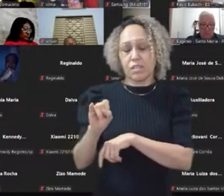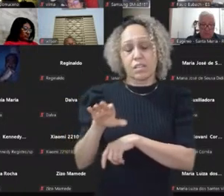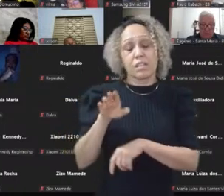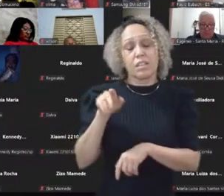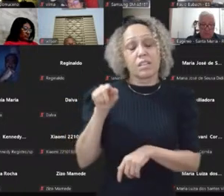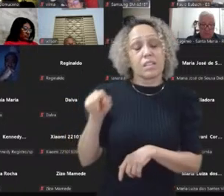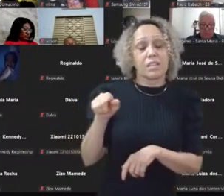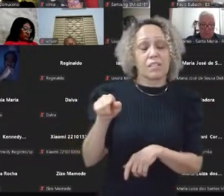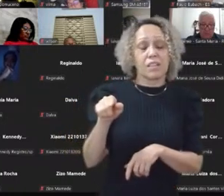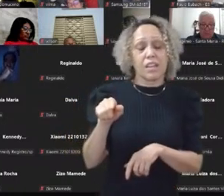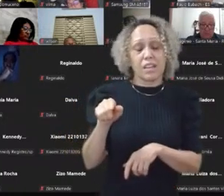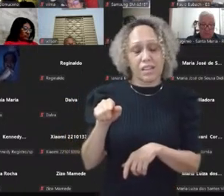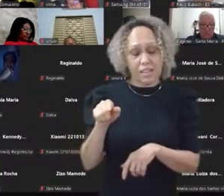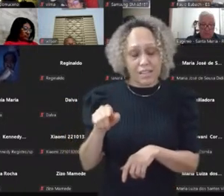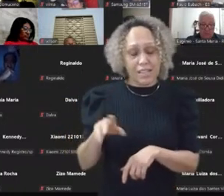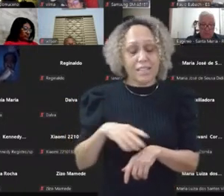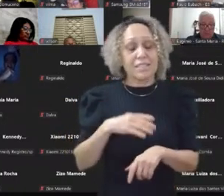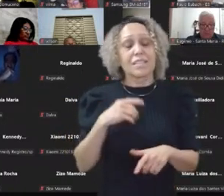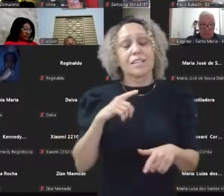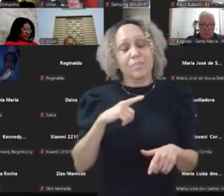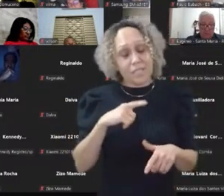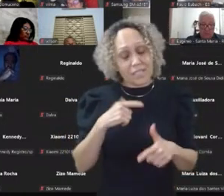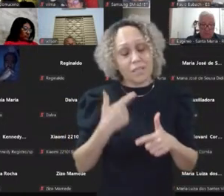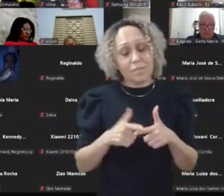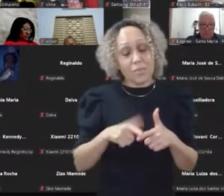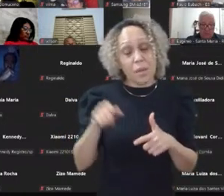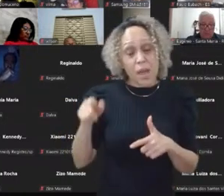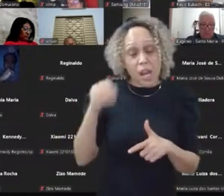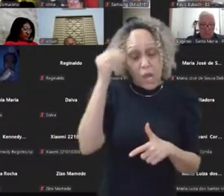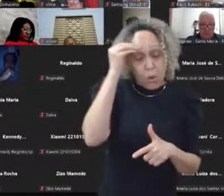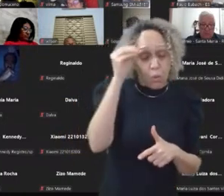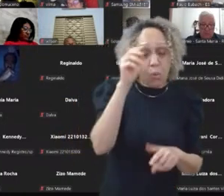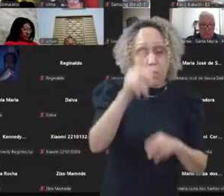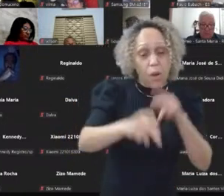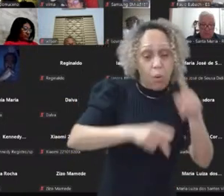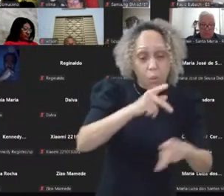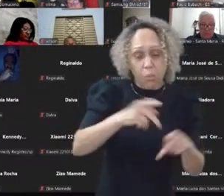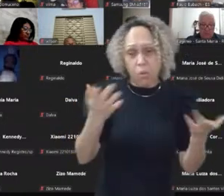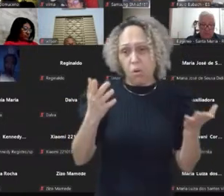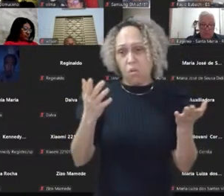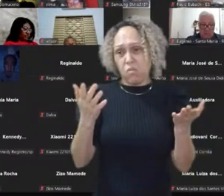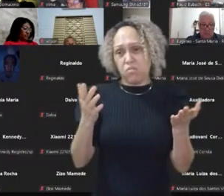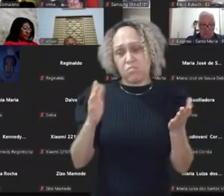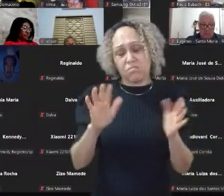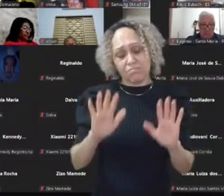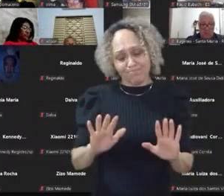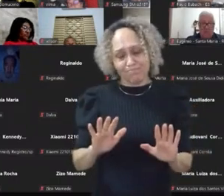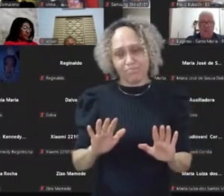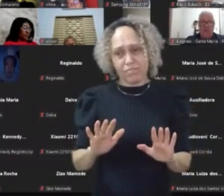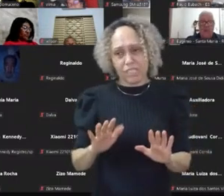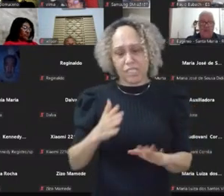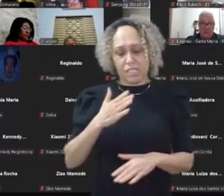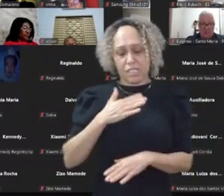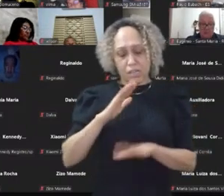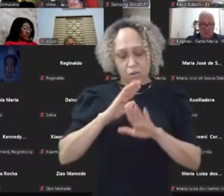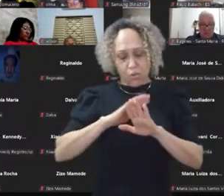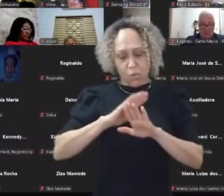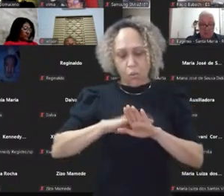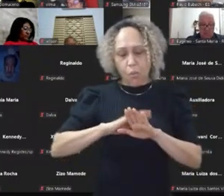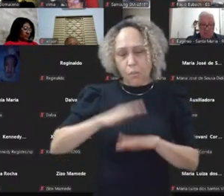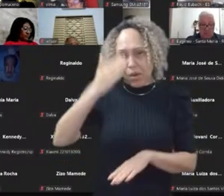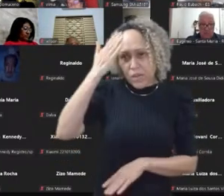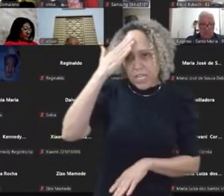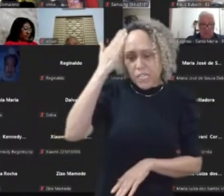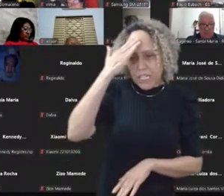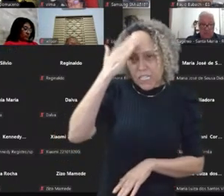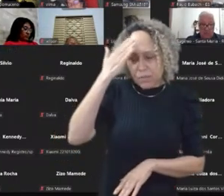média, agora é o povo que é narcisista, e não é isso. Não é esse o caso. Na minha concepção, é que tem mudanças